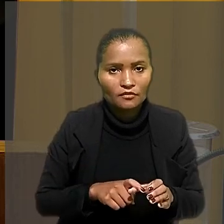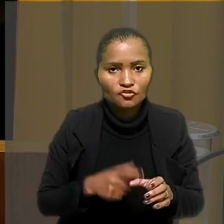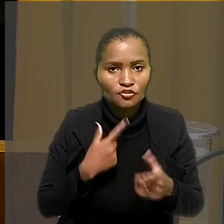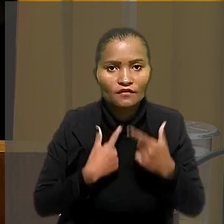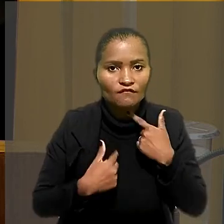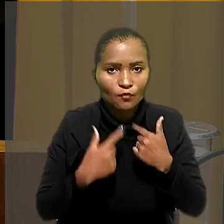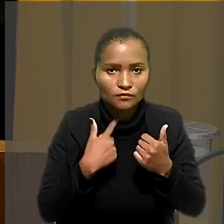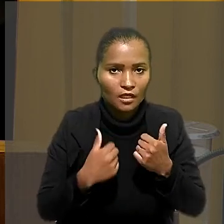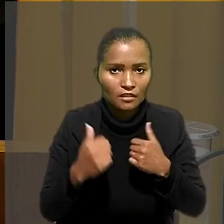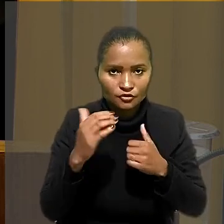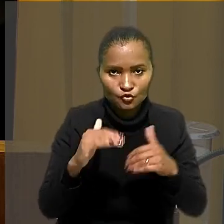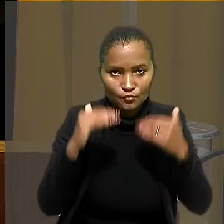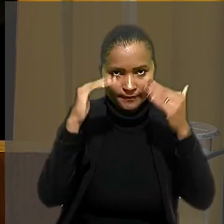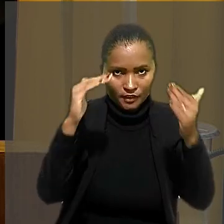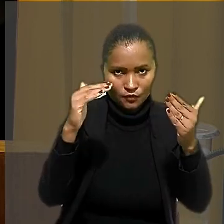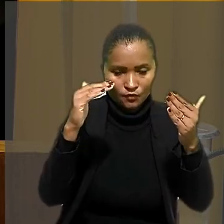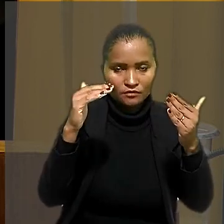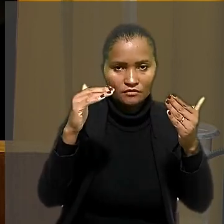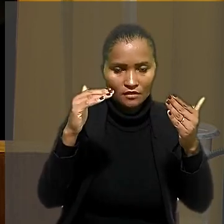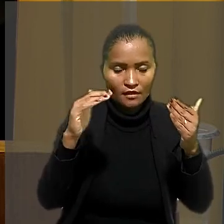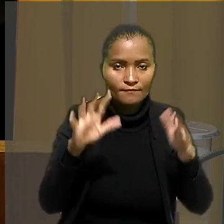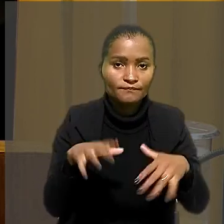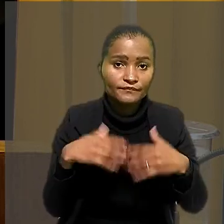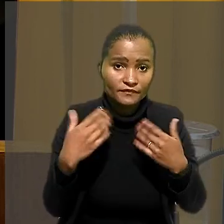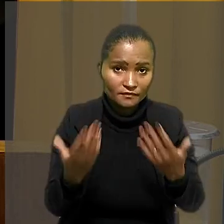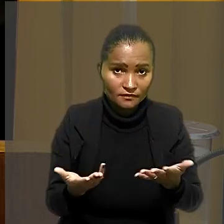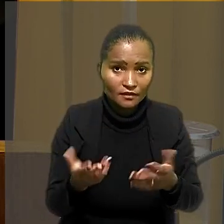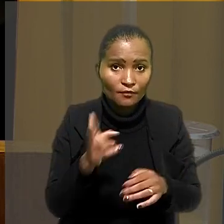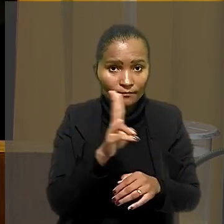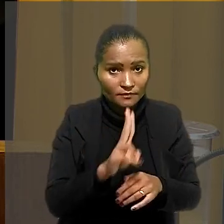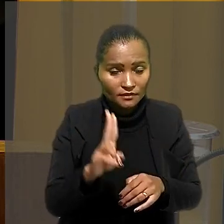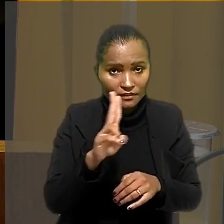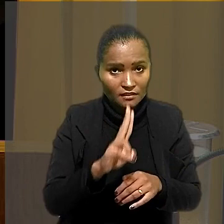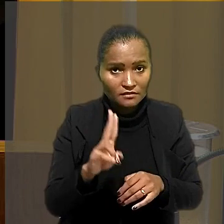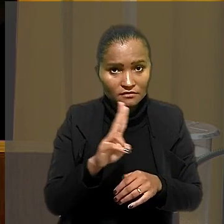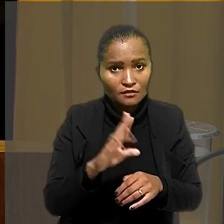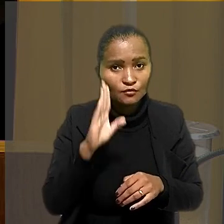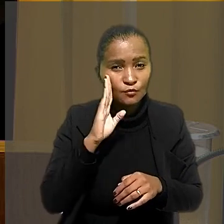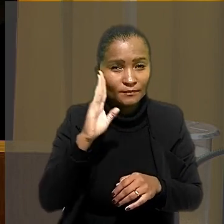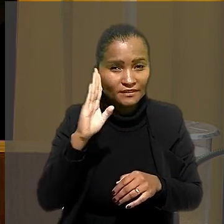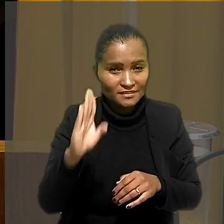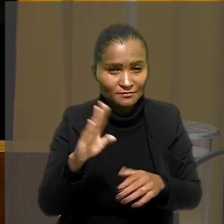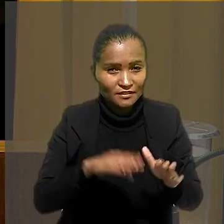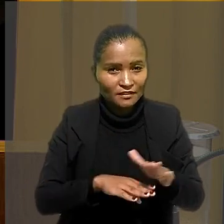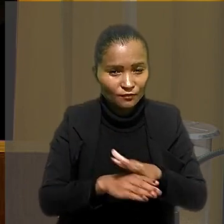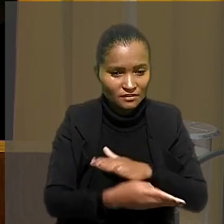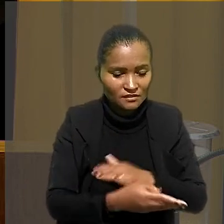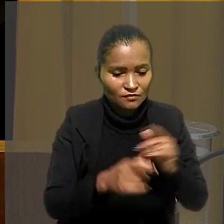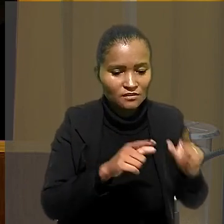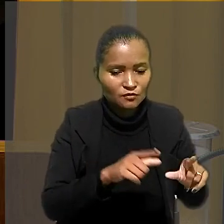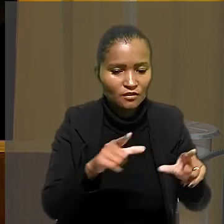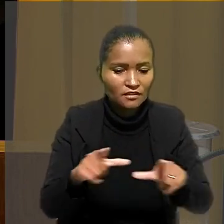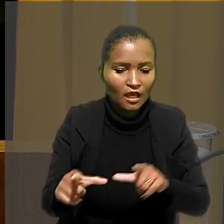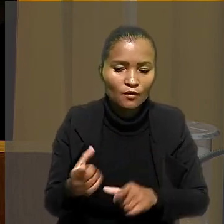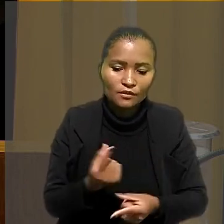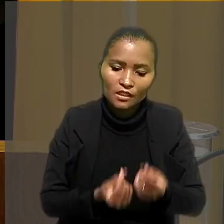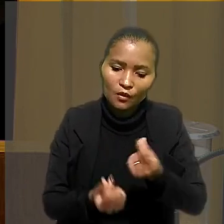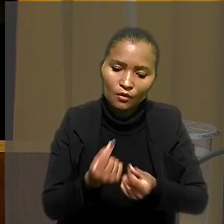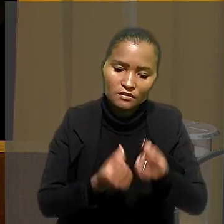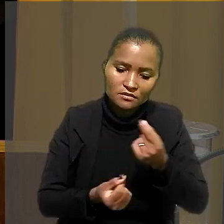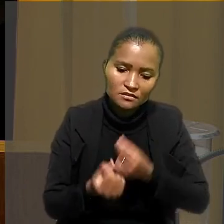vontades superiores. Então, é a aplicação do princípio da adequação setorial negociada na sua